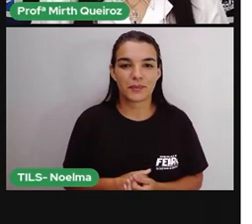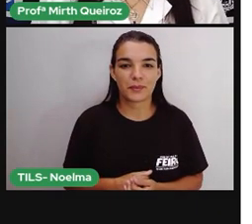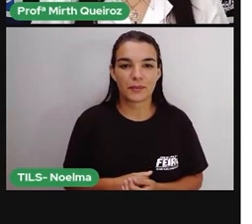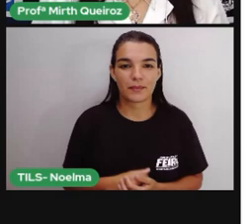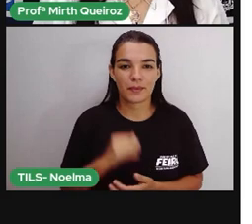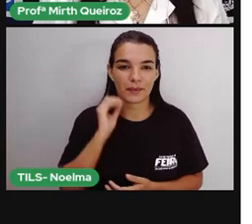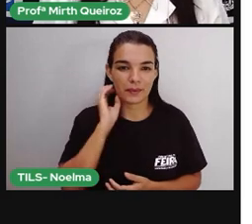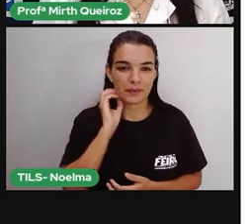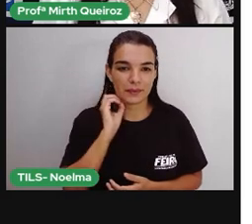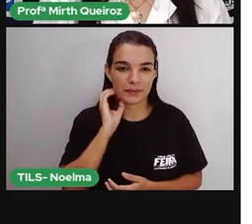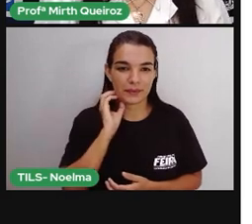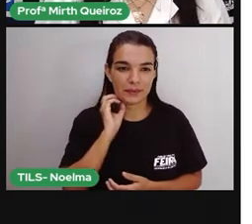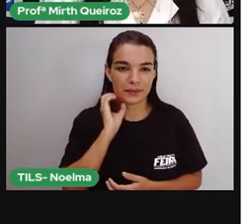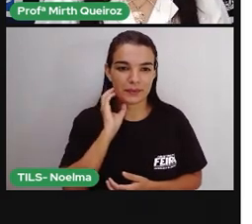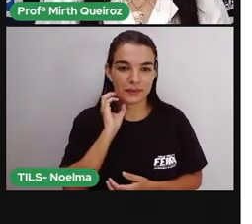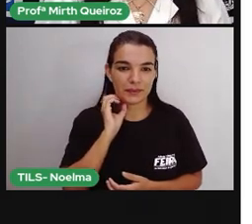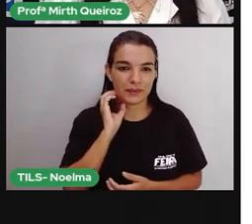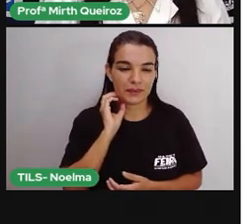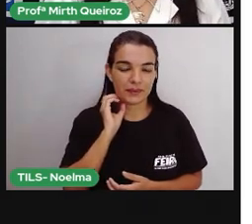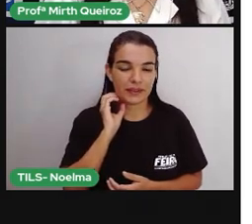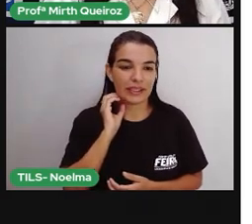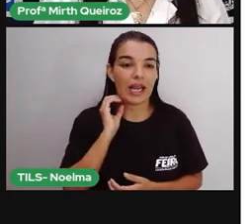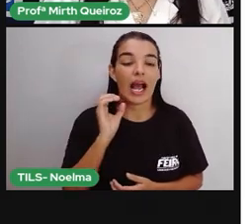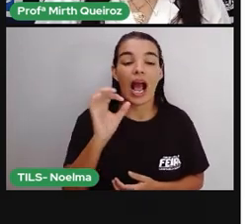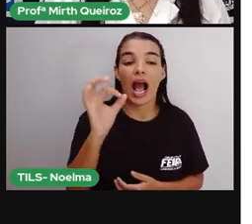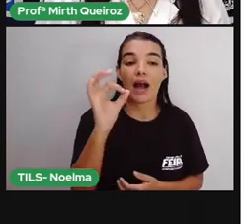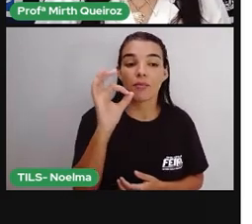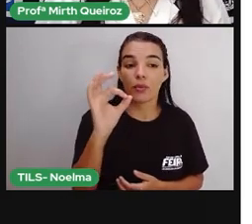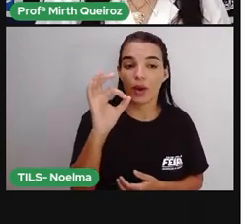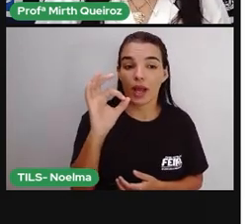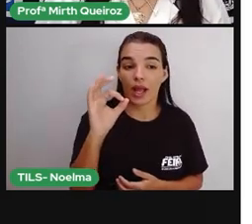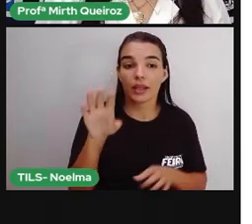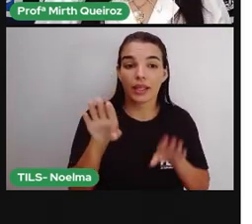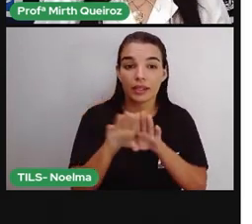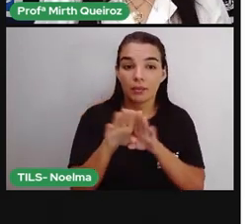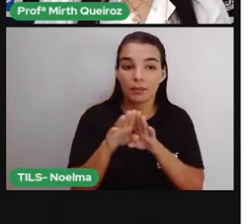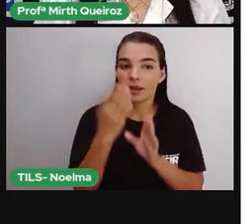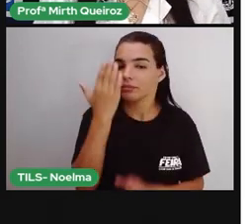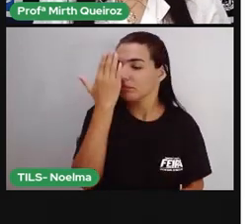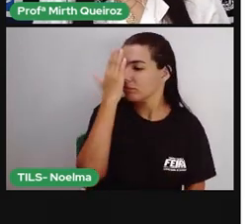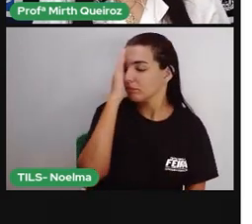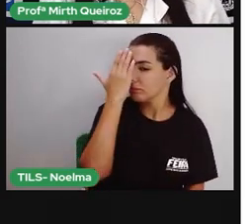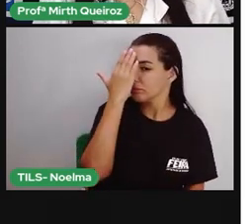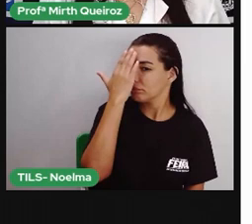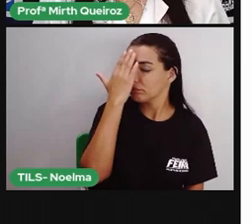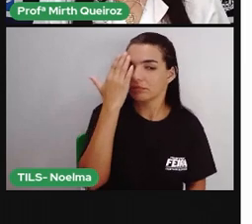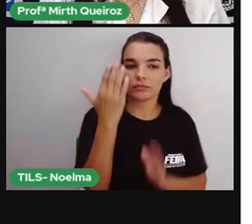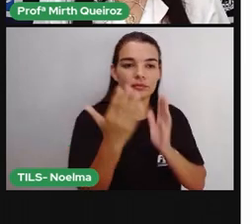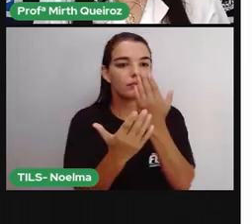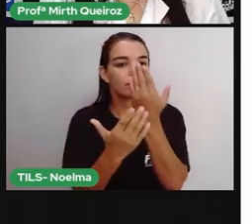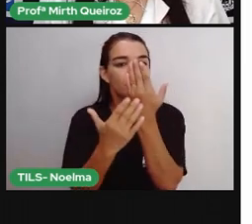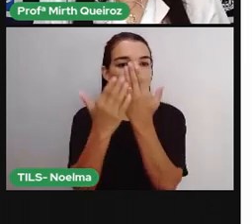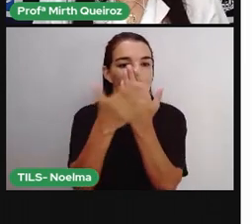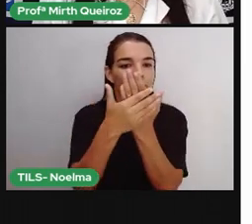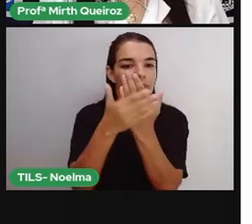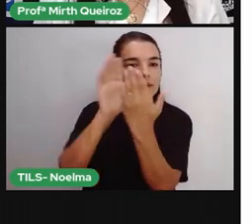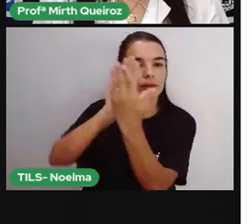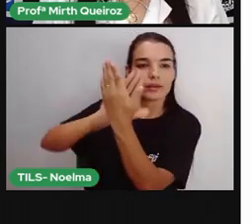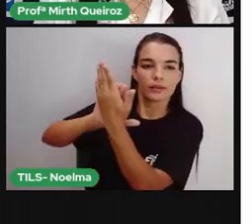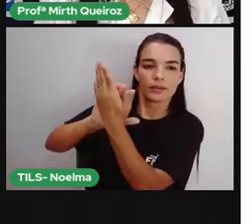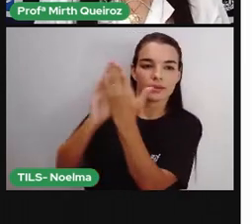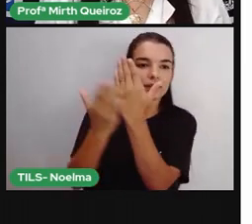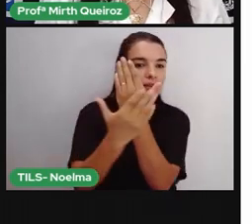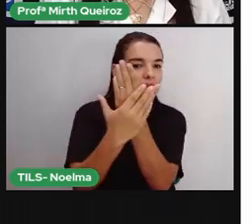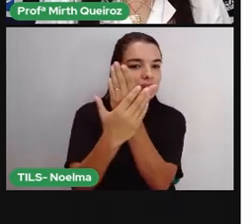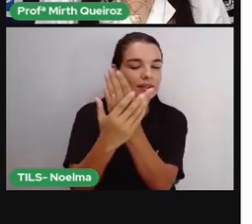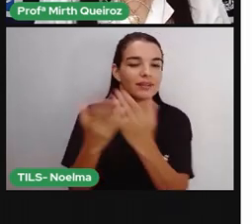E aí, a gente vê aqui o inverso da moeda, é a parte cara, né? E o reverso da moeda, que é coroa, né? Quem nunca